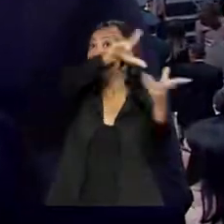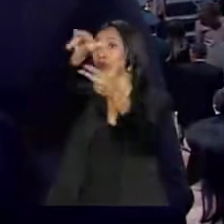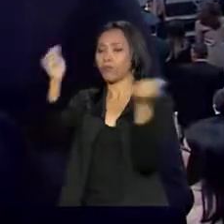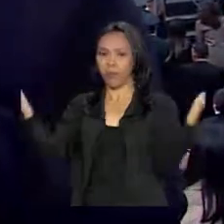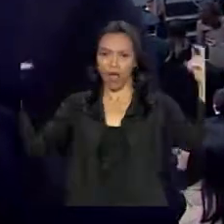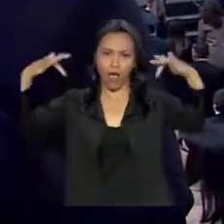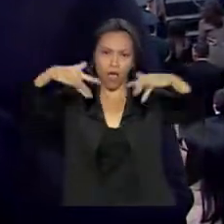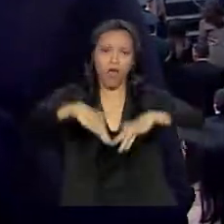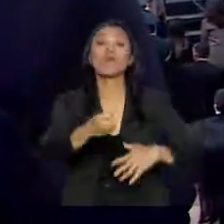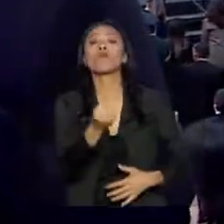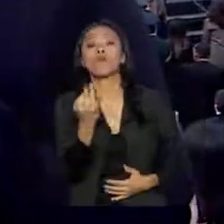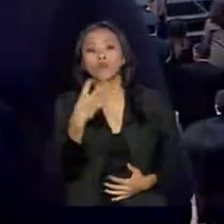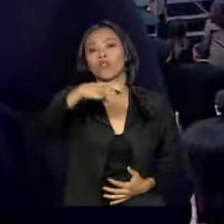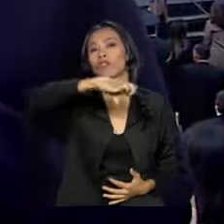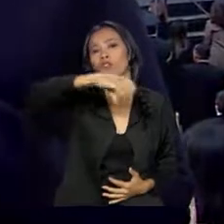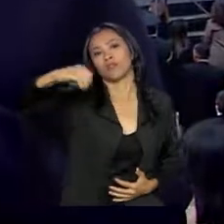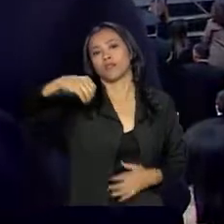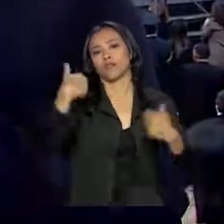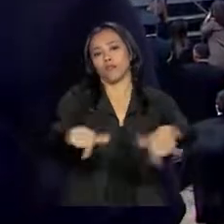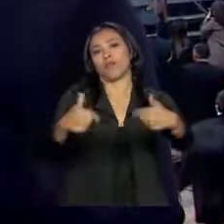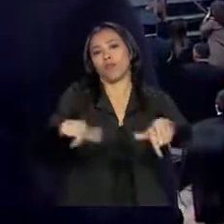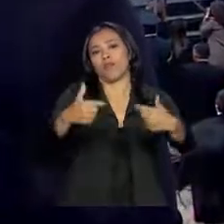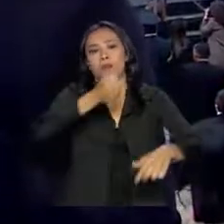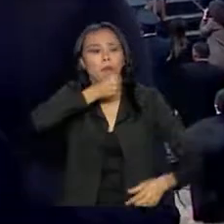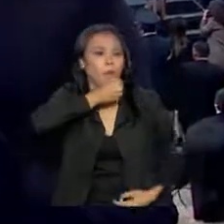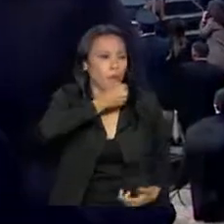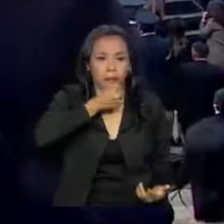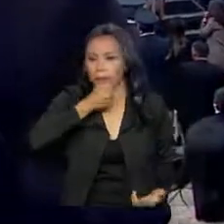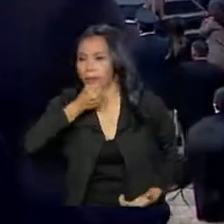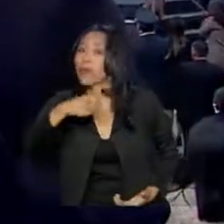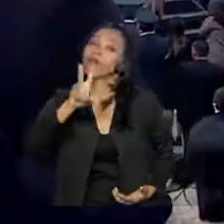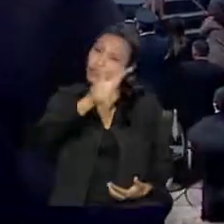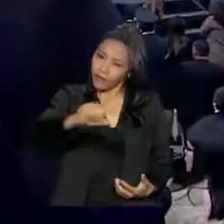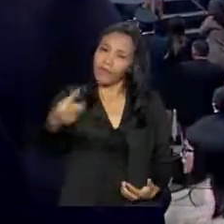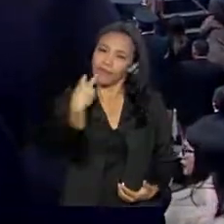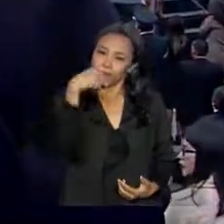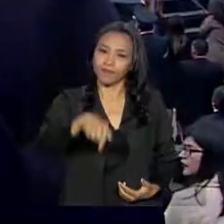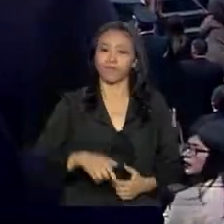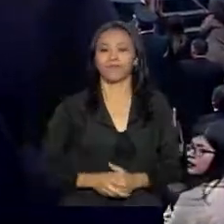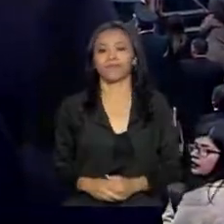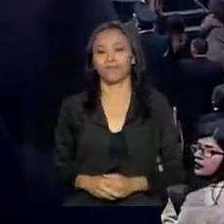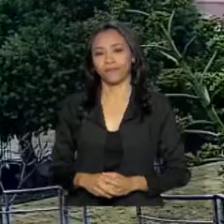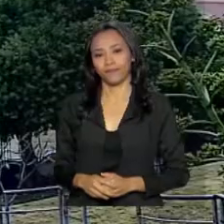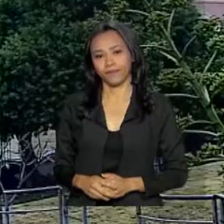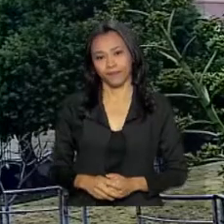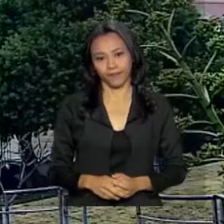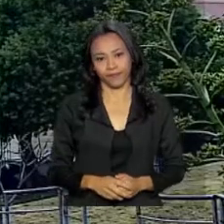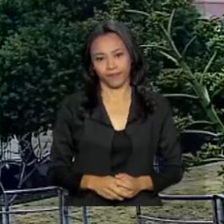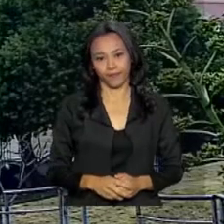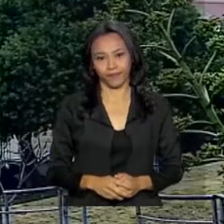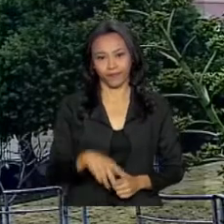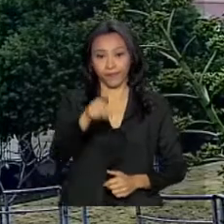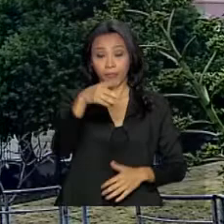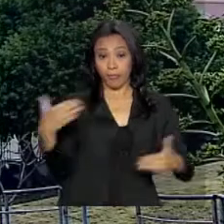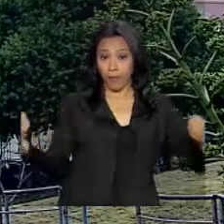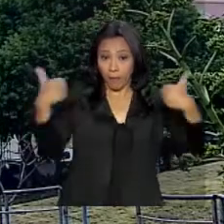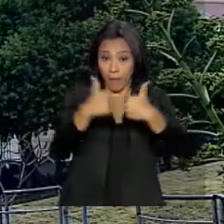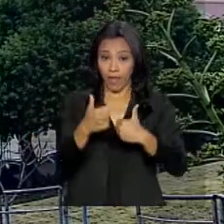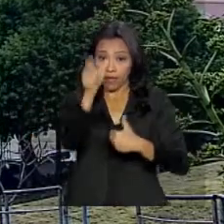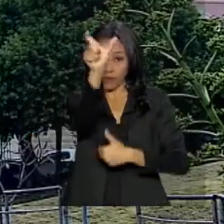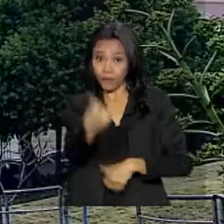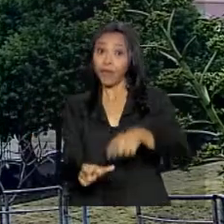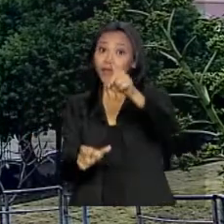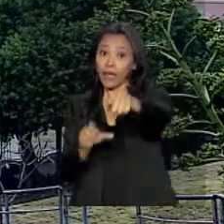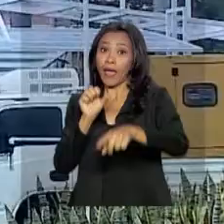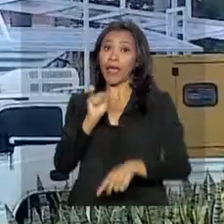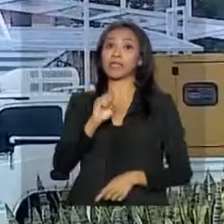900 jornalistas que estão trabalhando aqui. E tudo isso você vai conferir numa reportagem. Perto do Palácio Elopes, sede